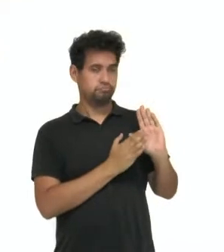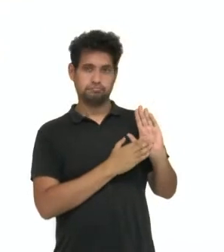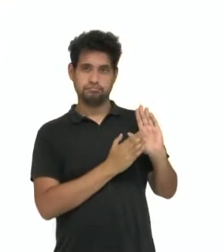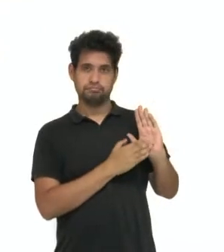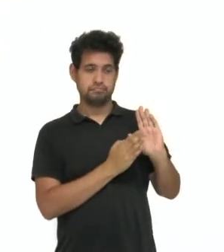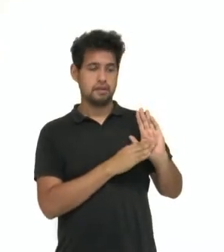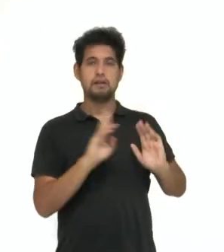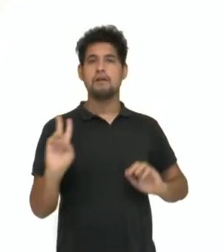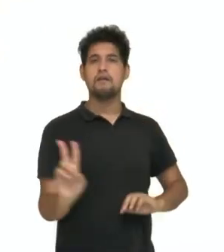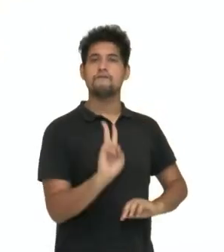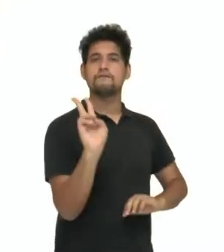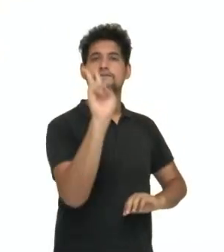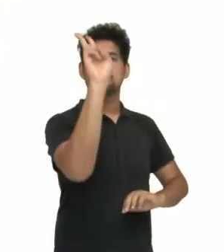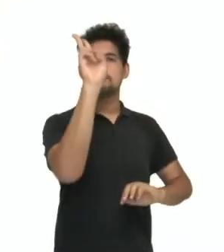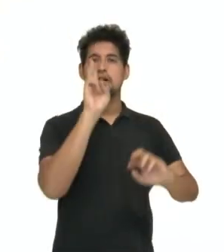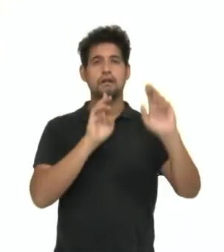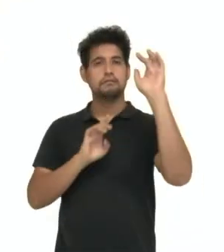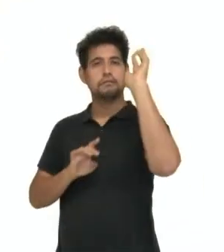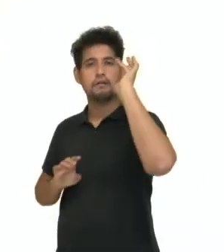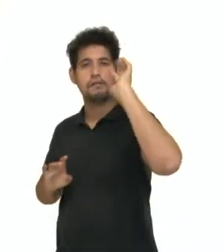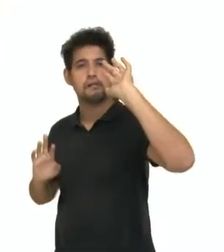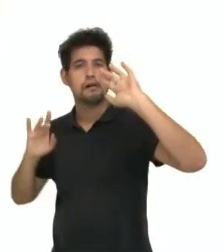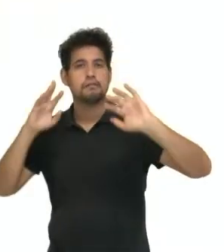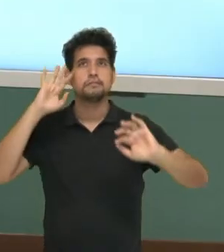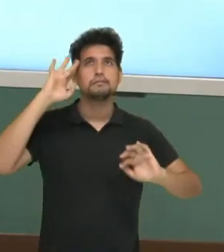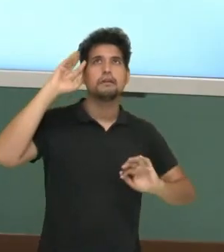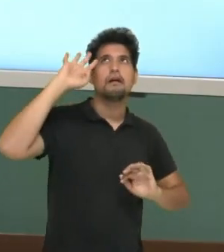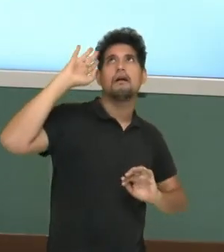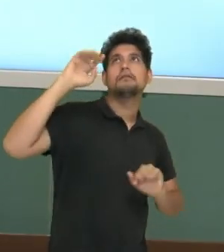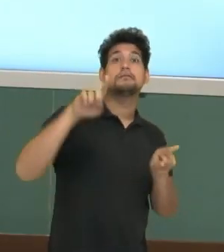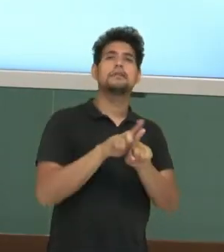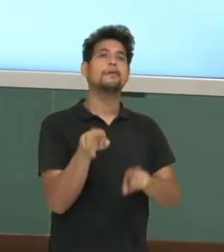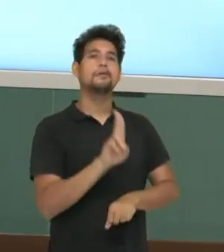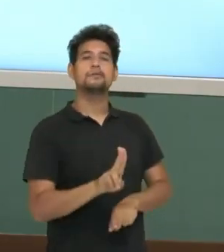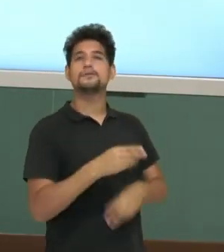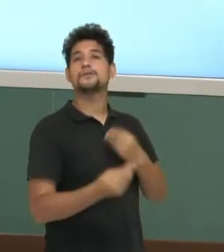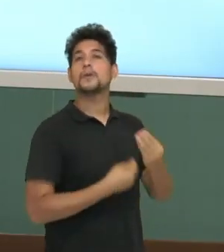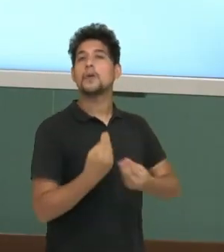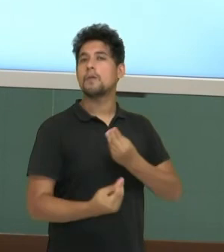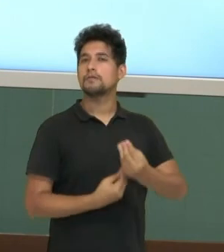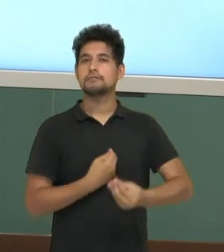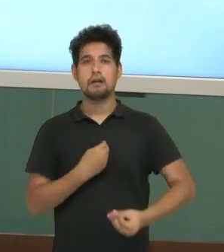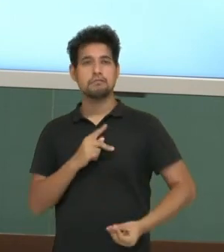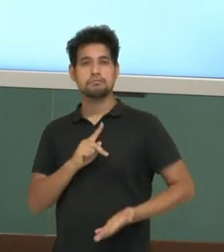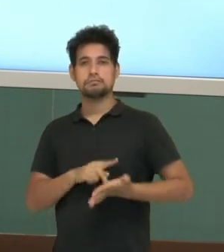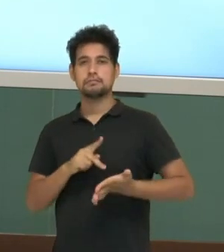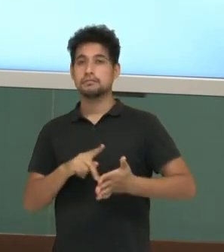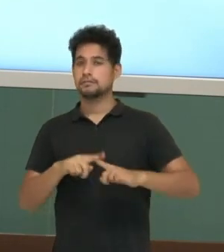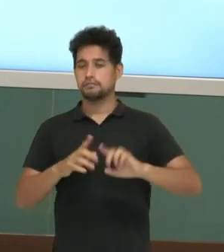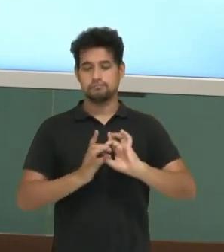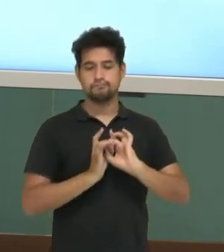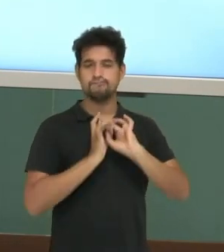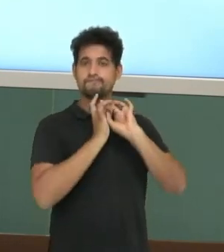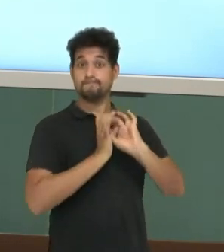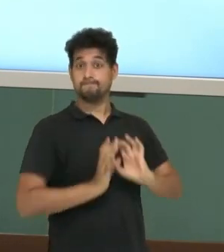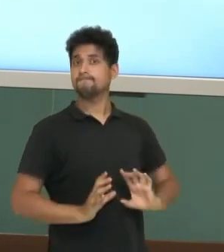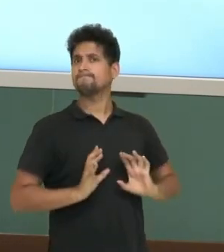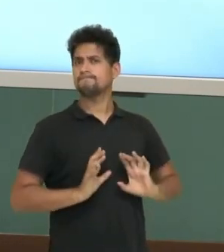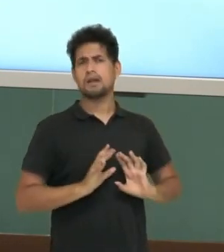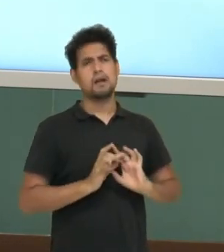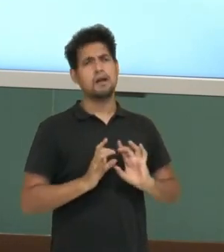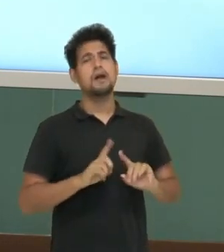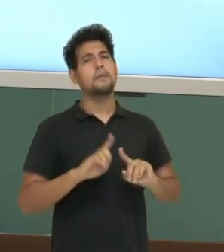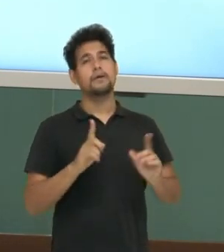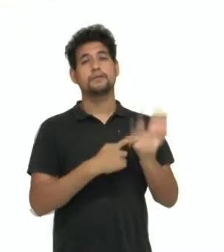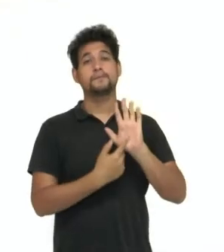valorização da fantasia, do sonho e a utilização da reação automática. Aqui eu